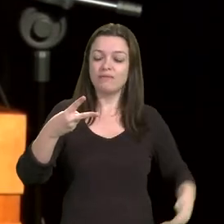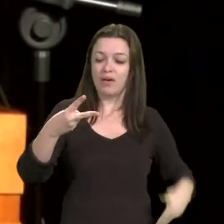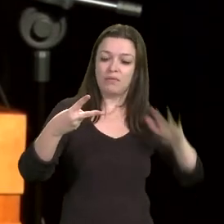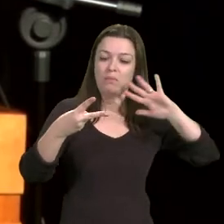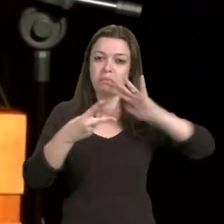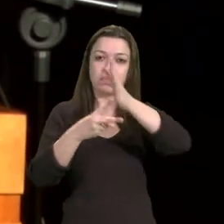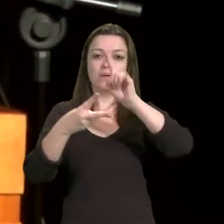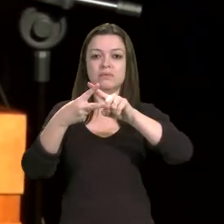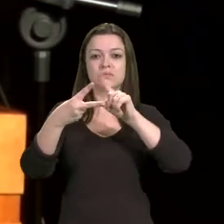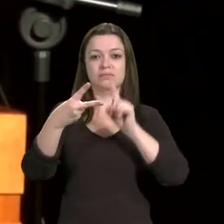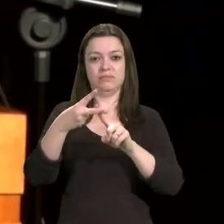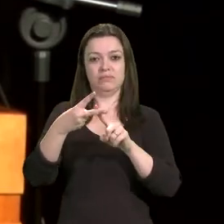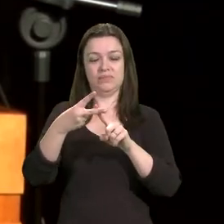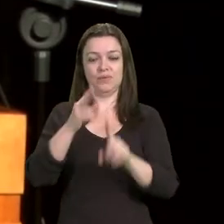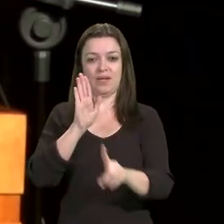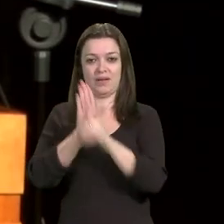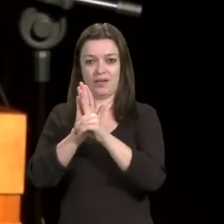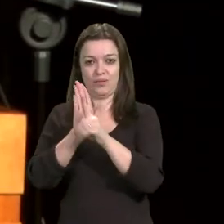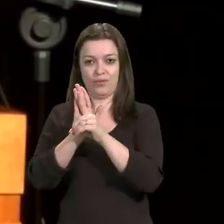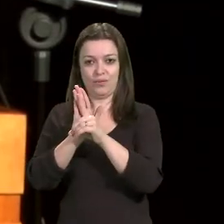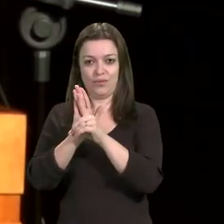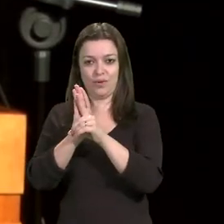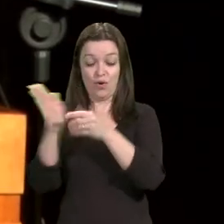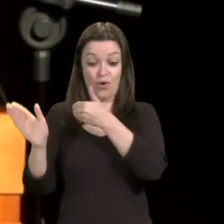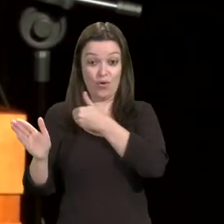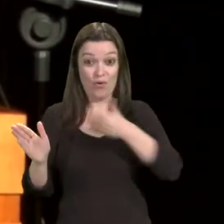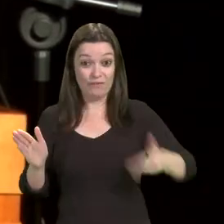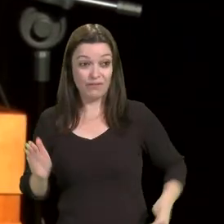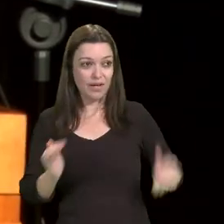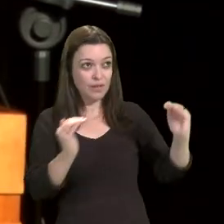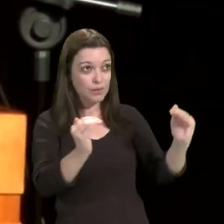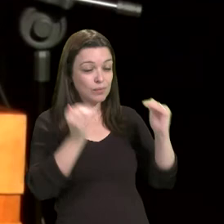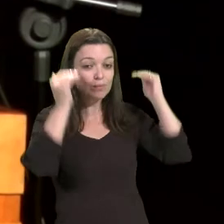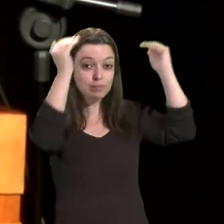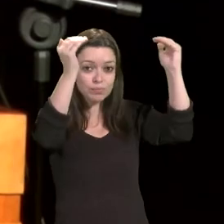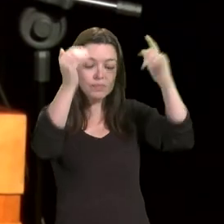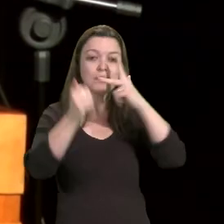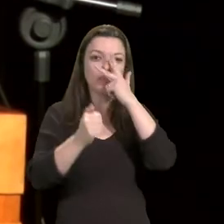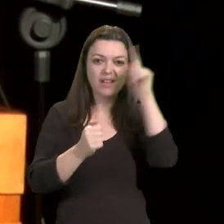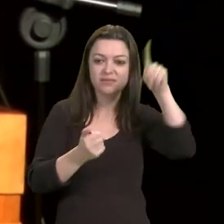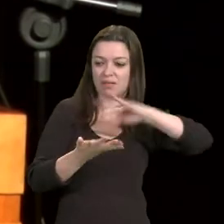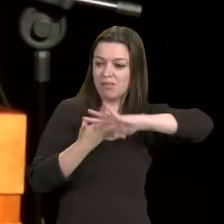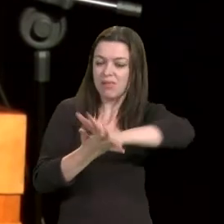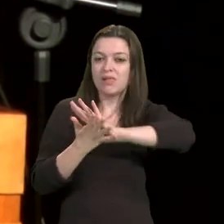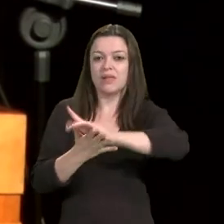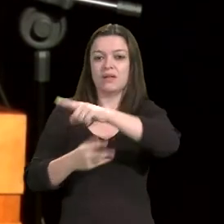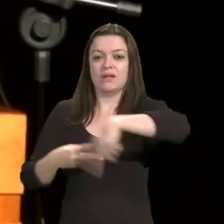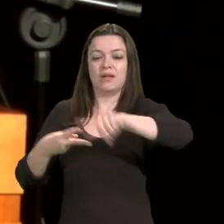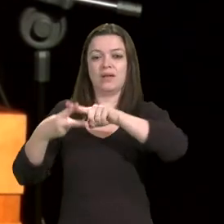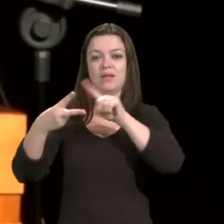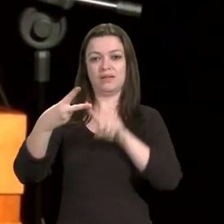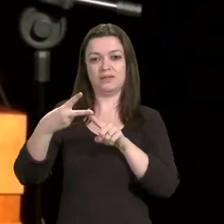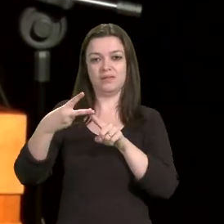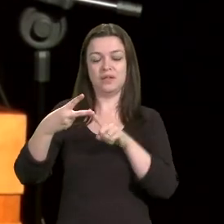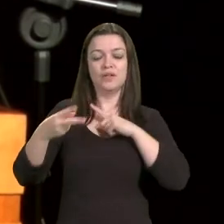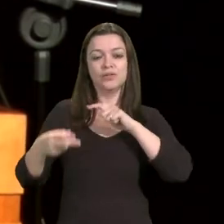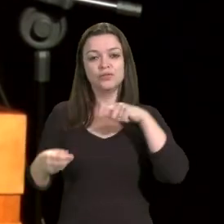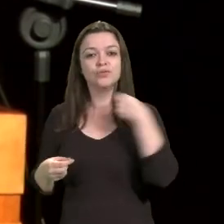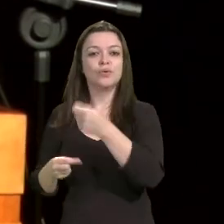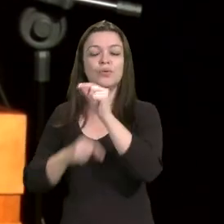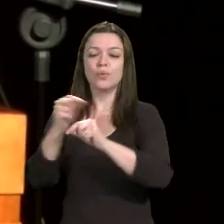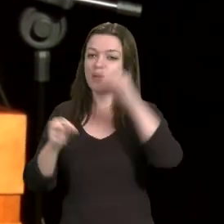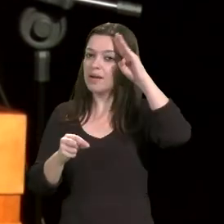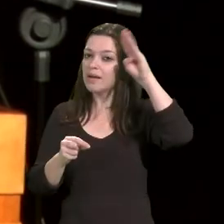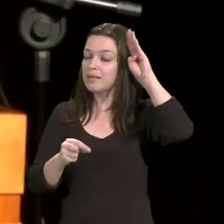decretos, o autogoverno e o republicanismo, pensados no âmbito acadêmico